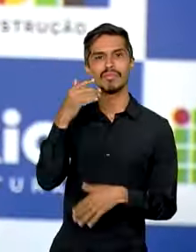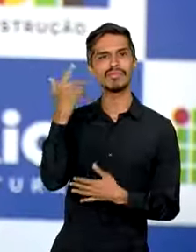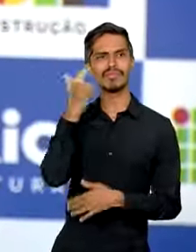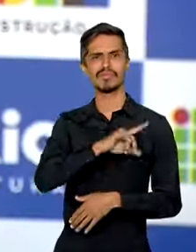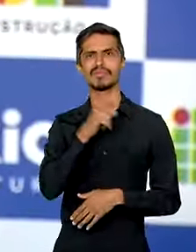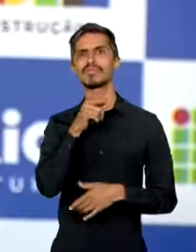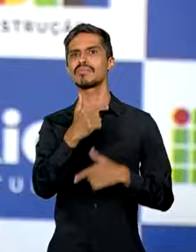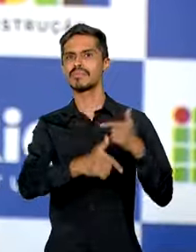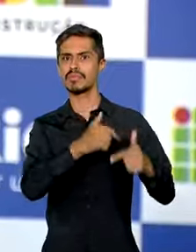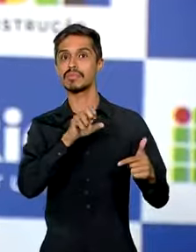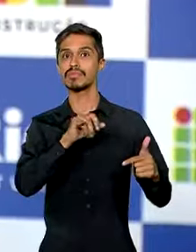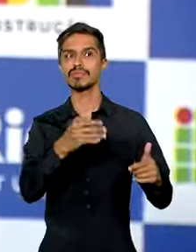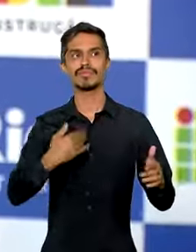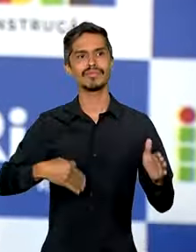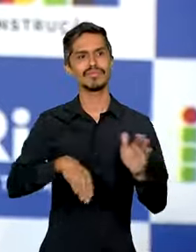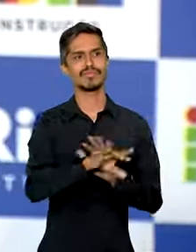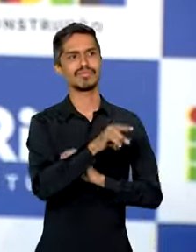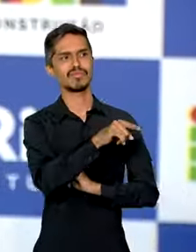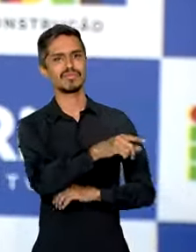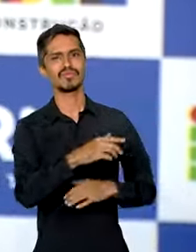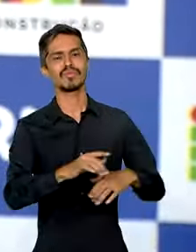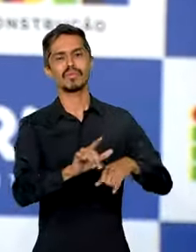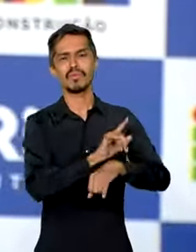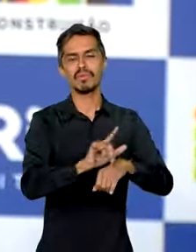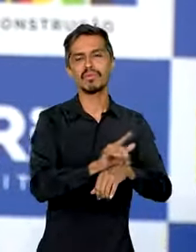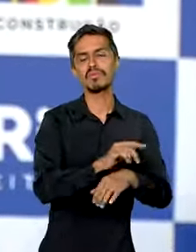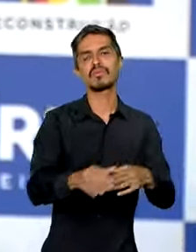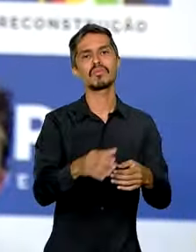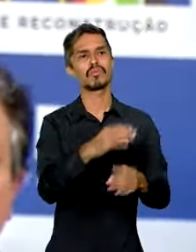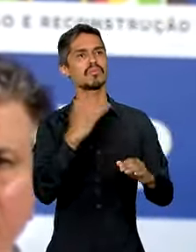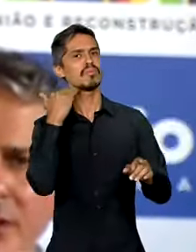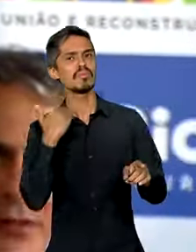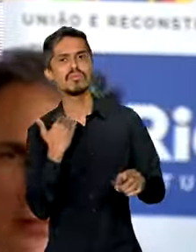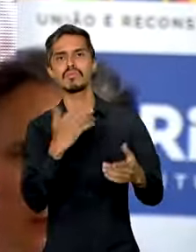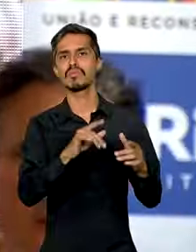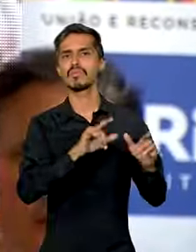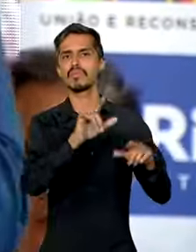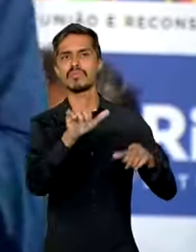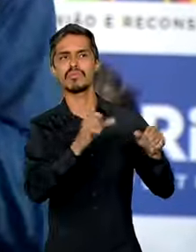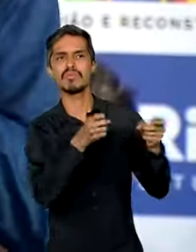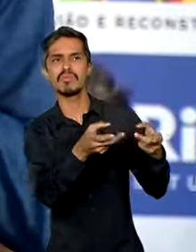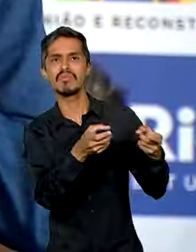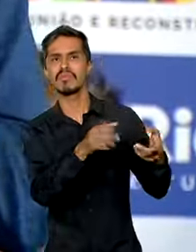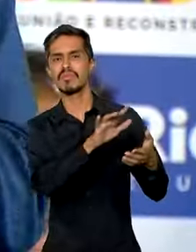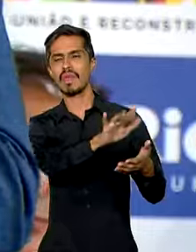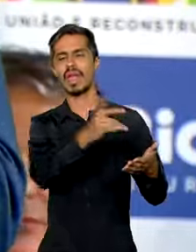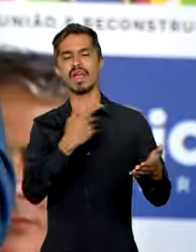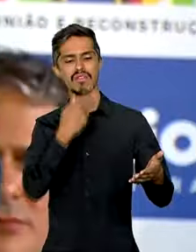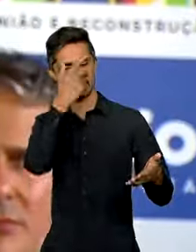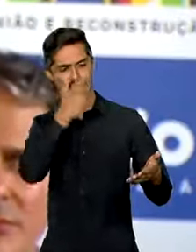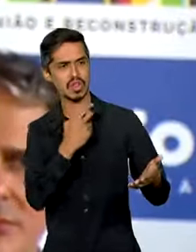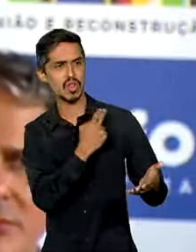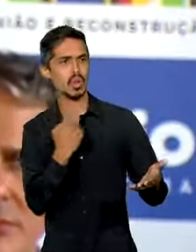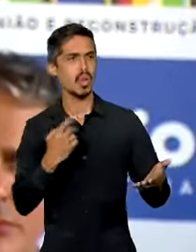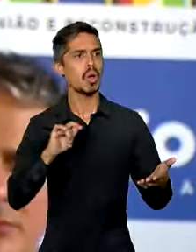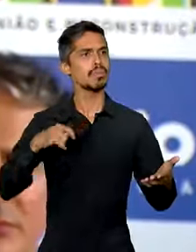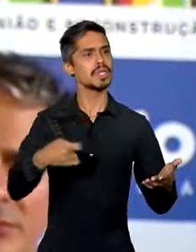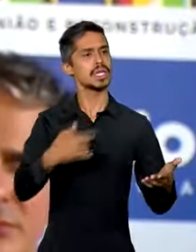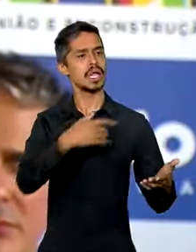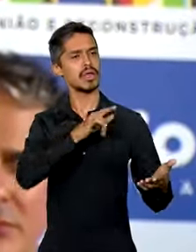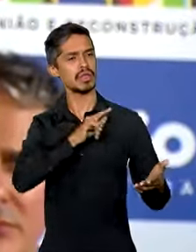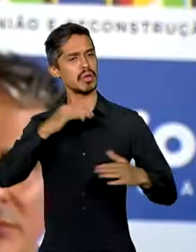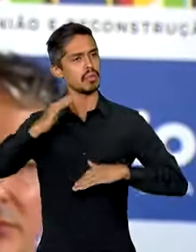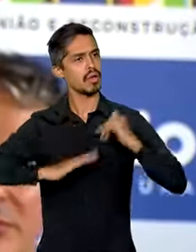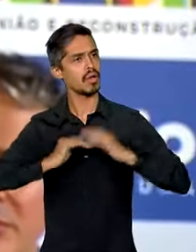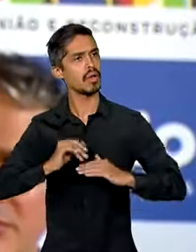emprego. Quando ela chega numa loja, num banco, num comércio qualquer, numa fábrica, e fala, eu sou fulana de tal, eu tenho tal profissão,